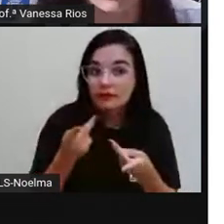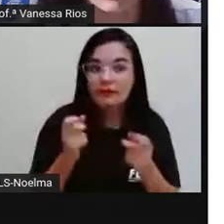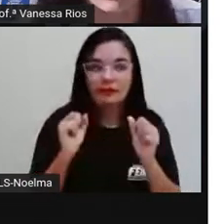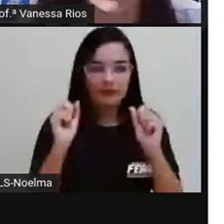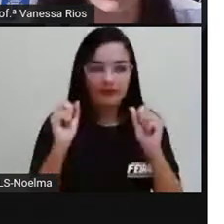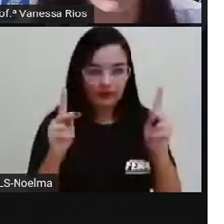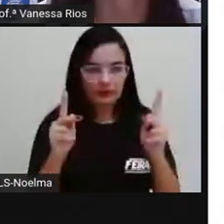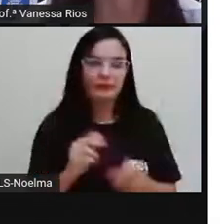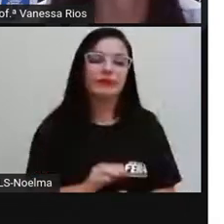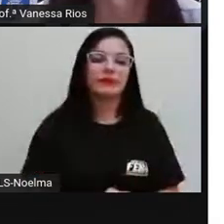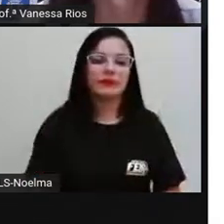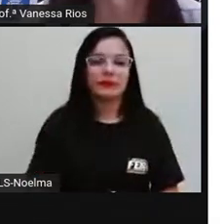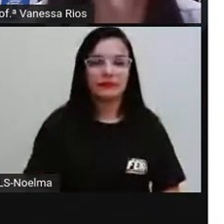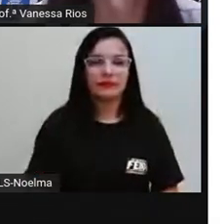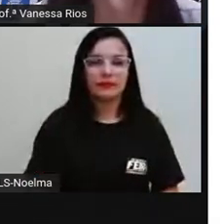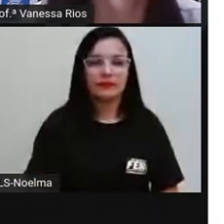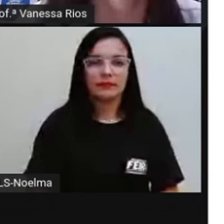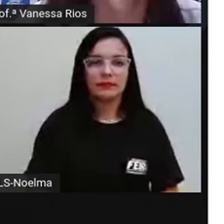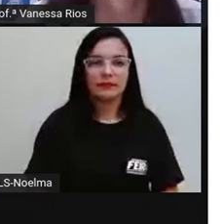isso, tá certo?